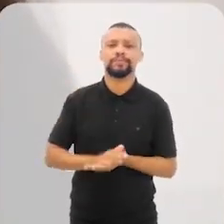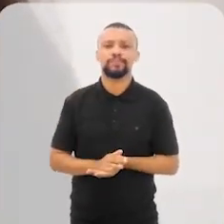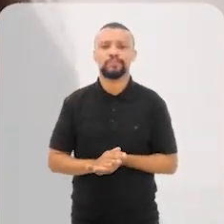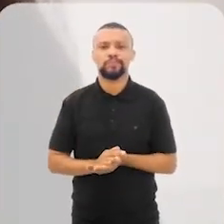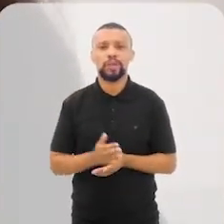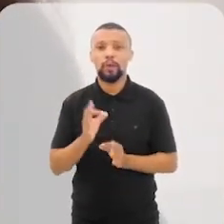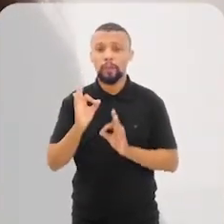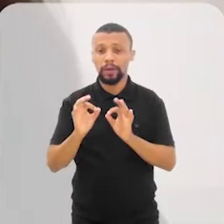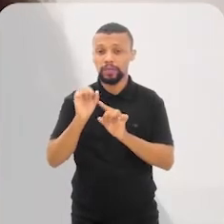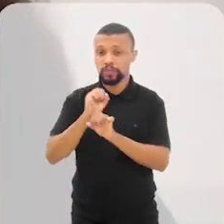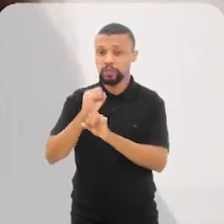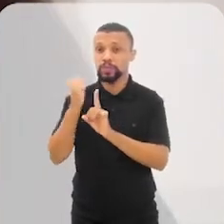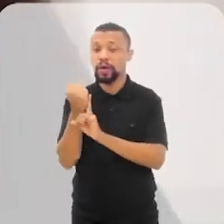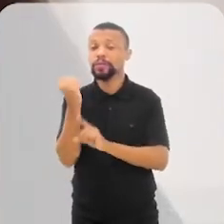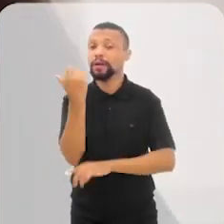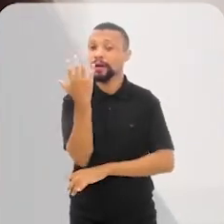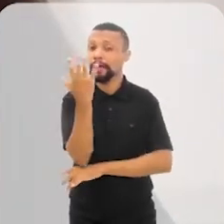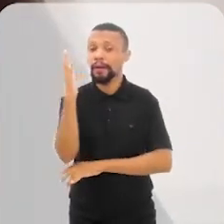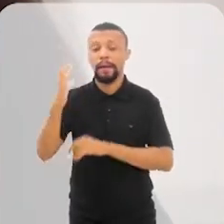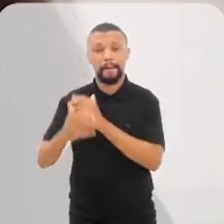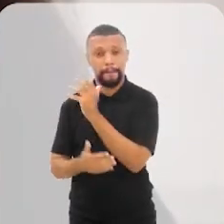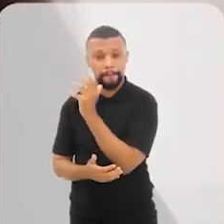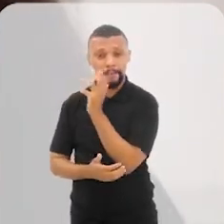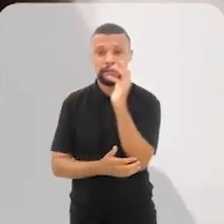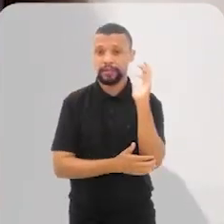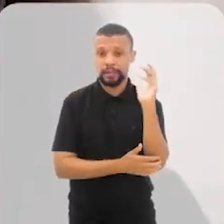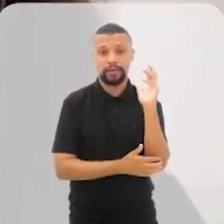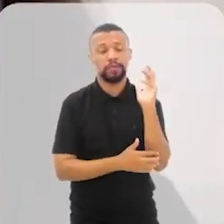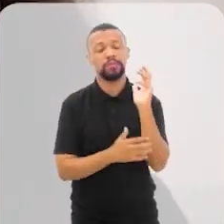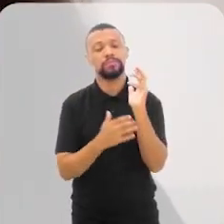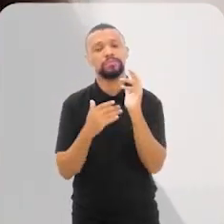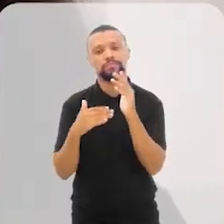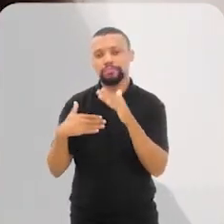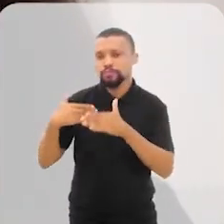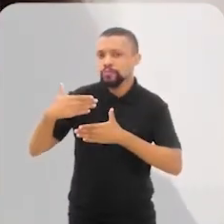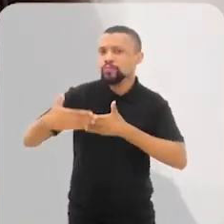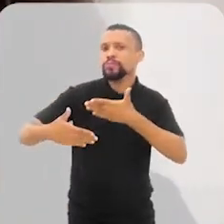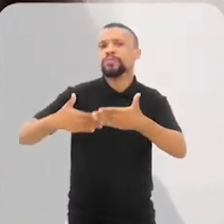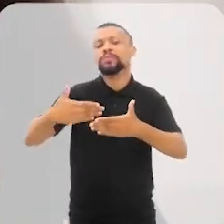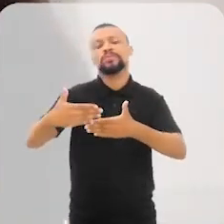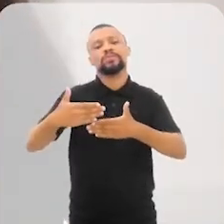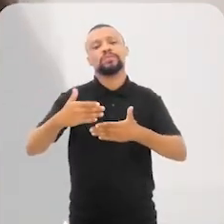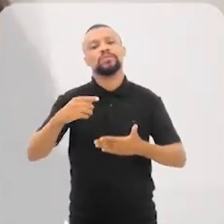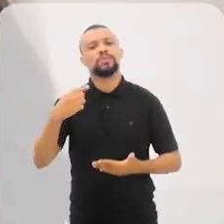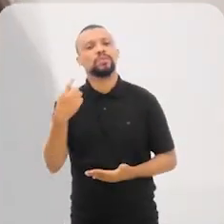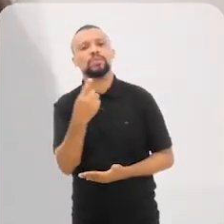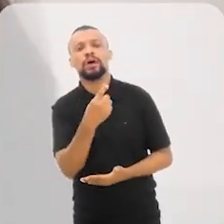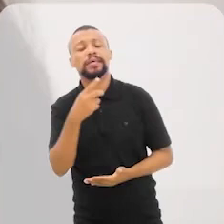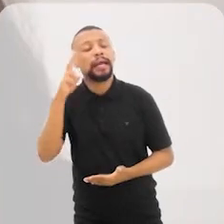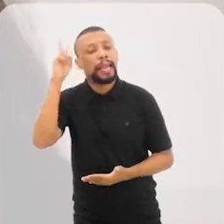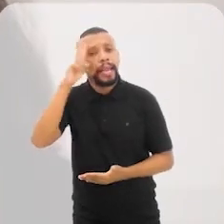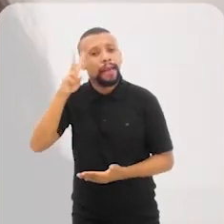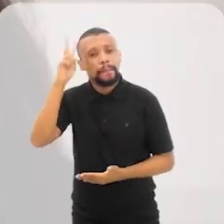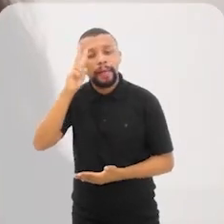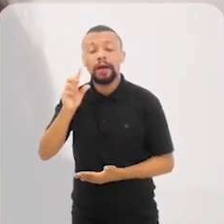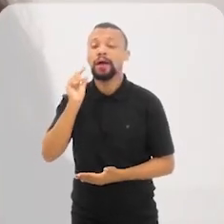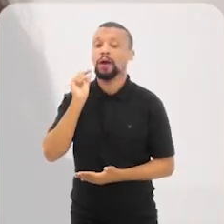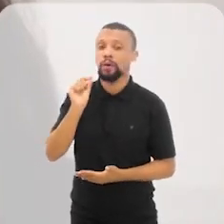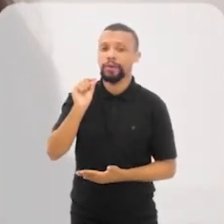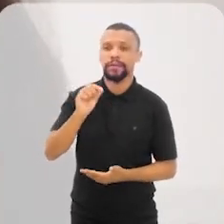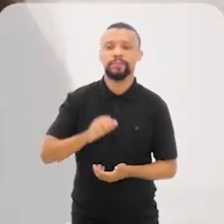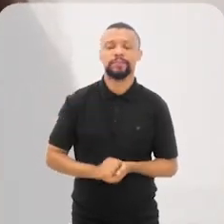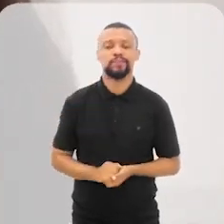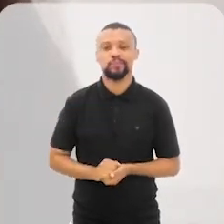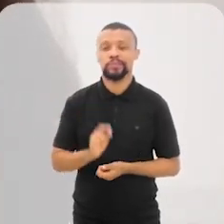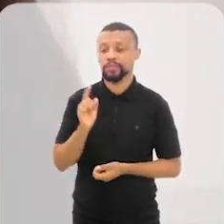inovação social, e sócio-ambiental, que eu acho que é legal a gente não esquecer do ambiental aí, né, é a gente lembrar que a gente